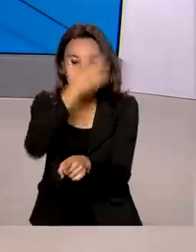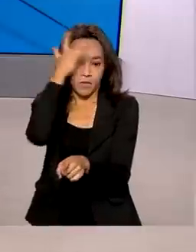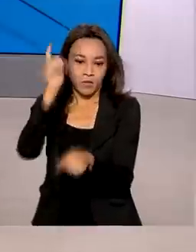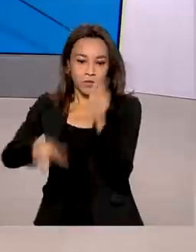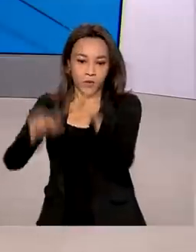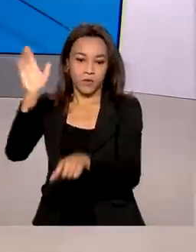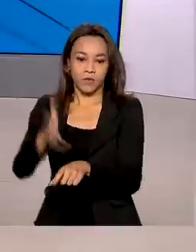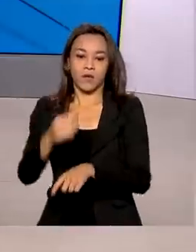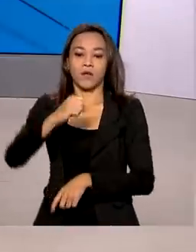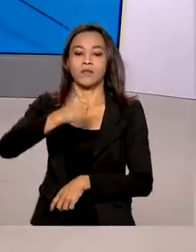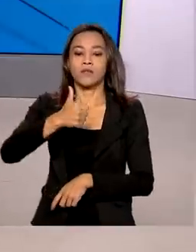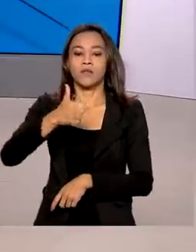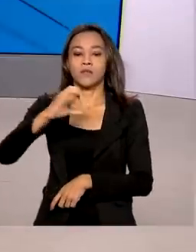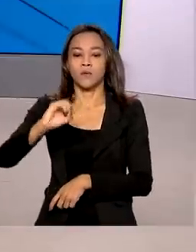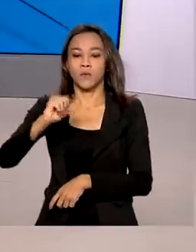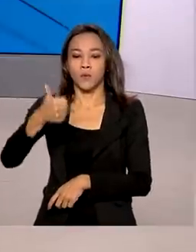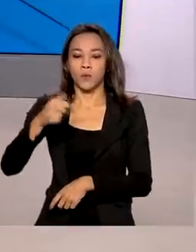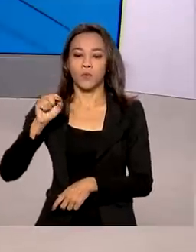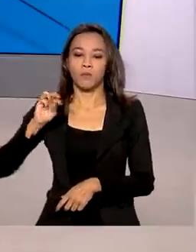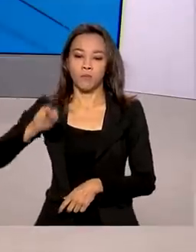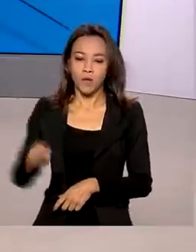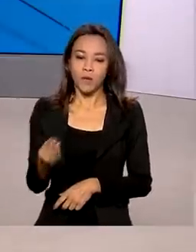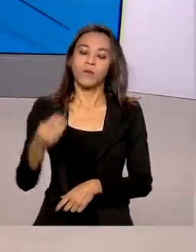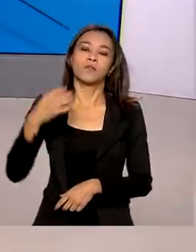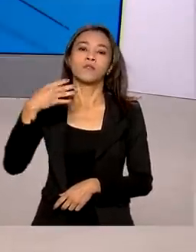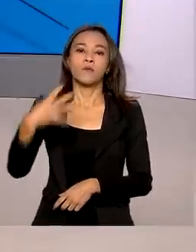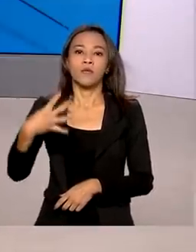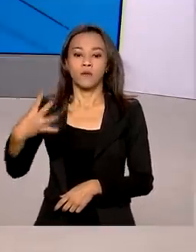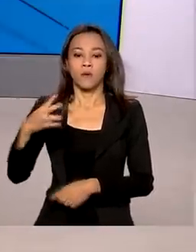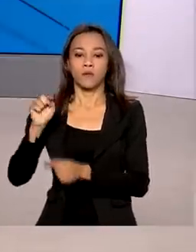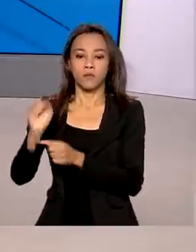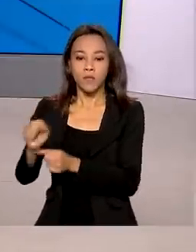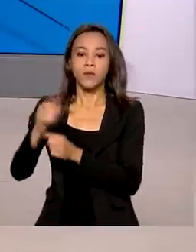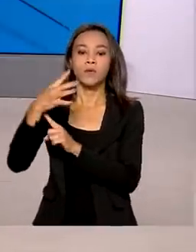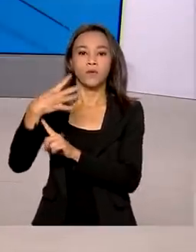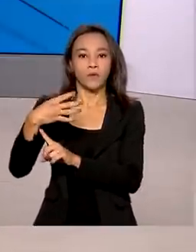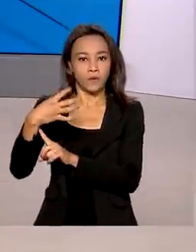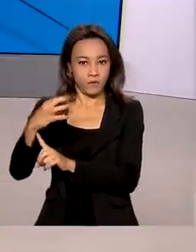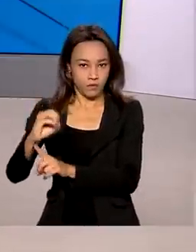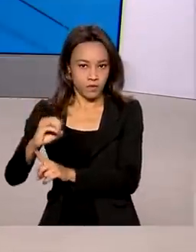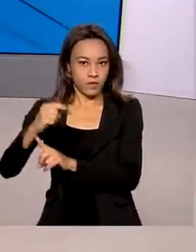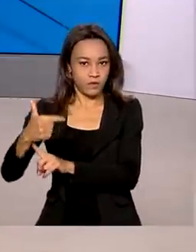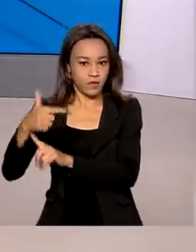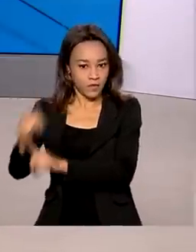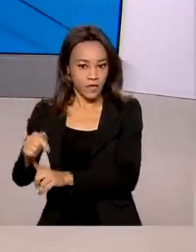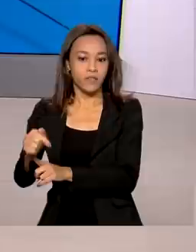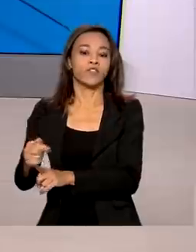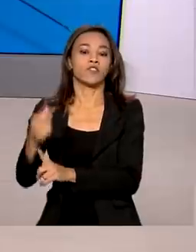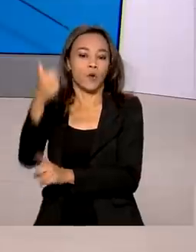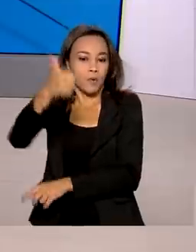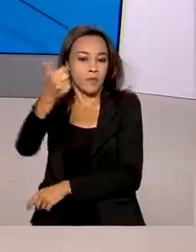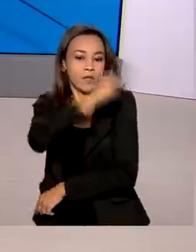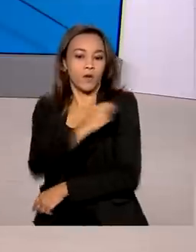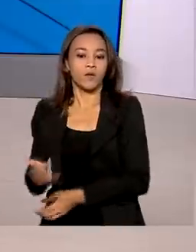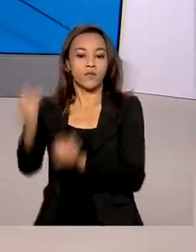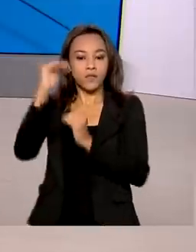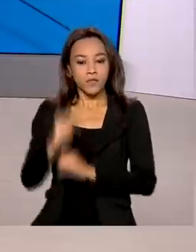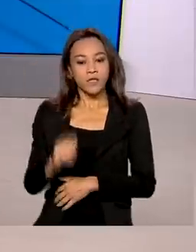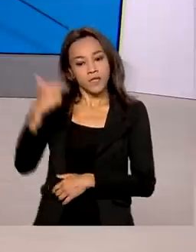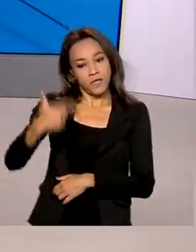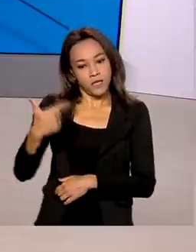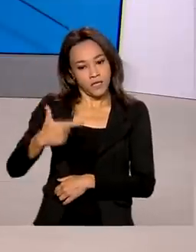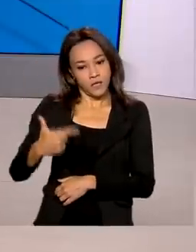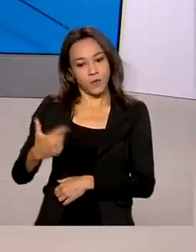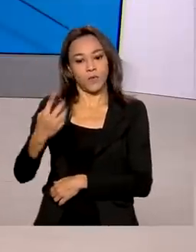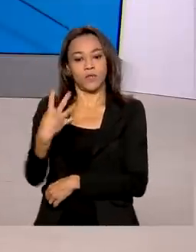é de 101 milhões 44 mil e 27. E o número de brasileiros que tomaram aí as duas doses da vacina ou dose única